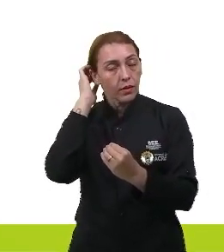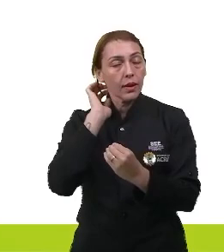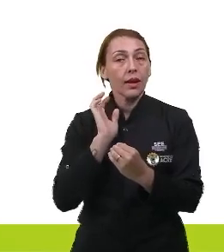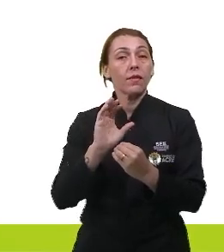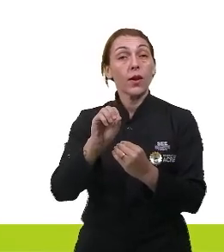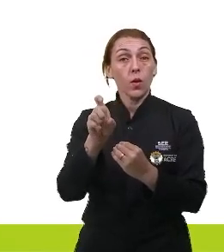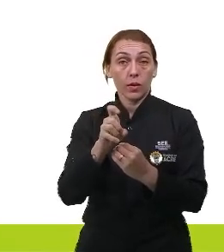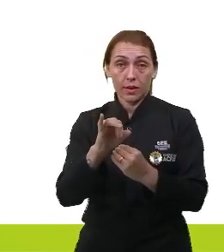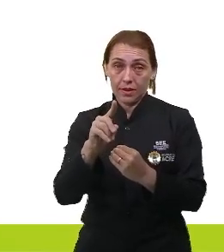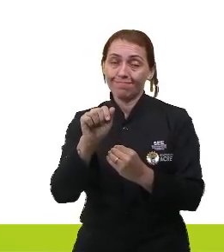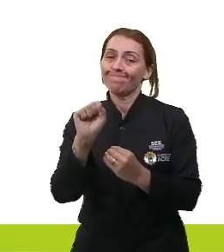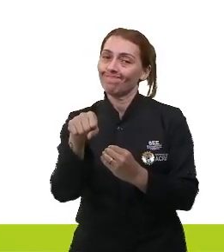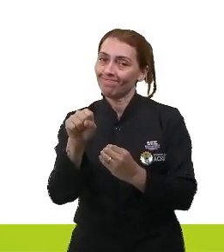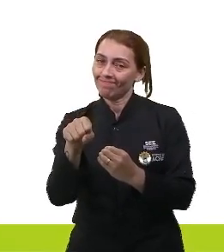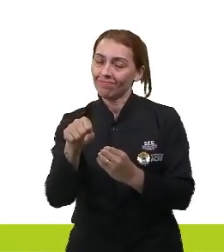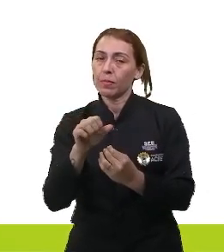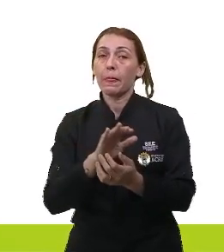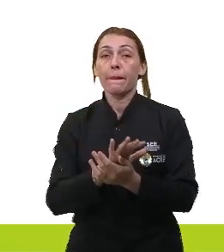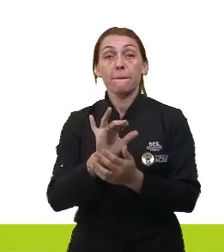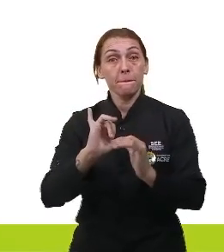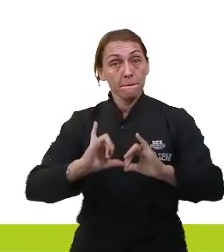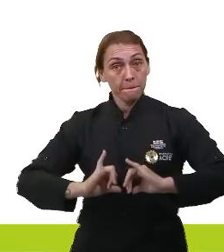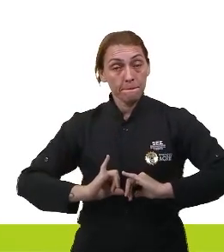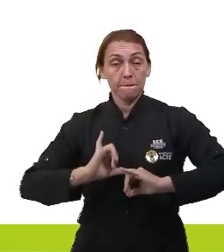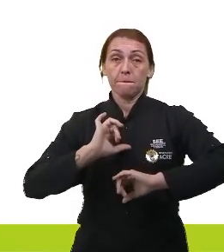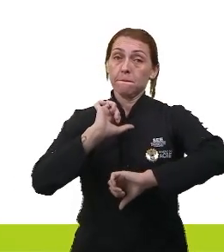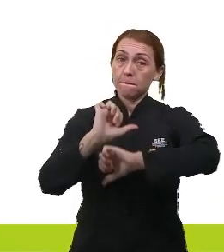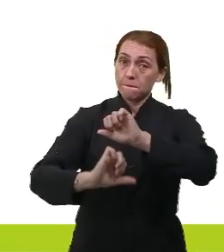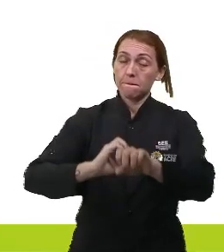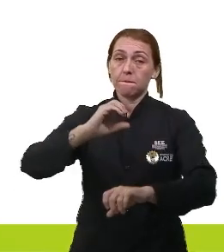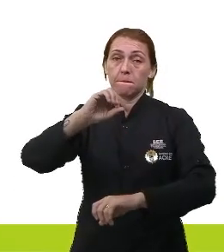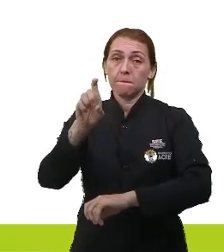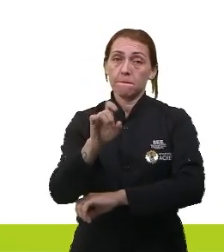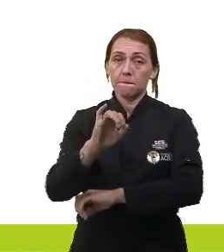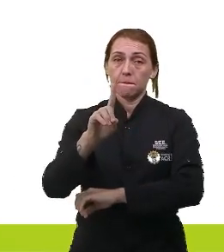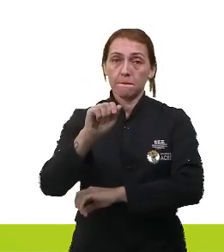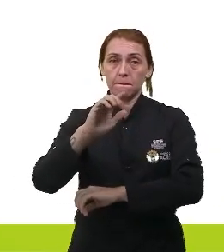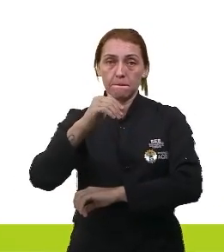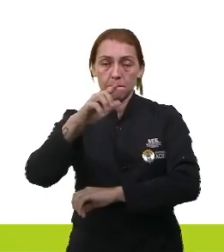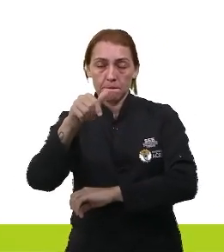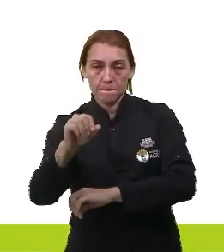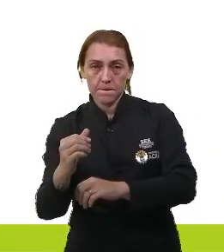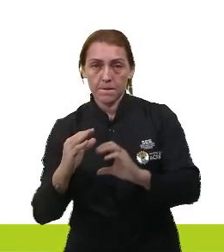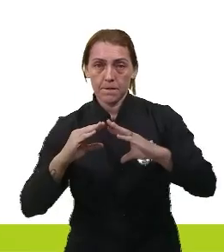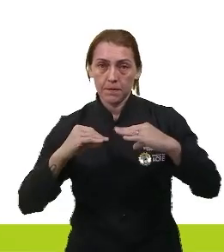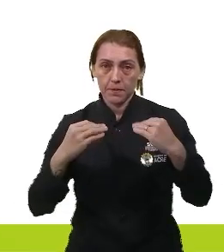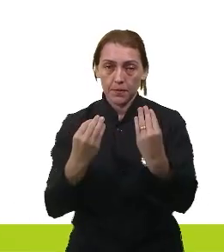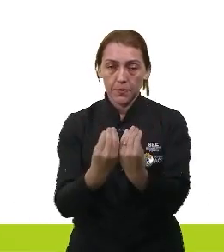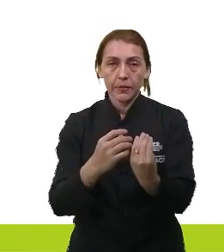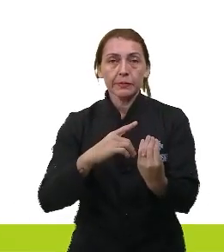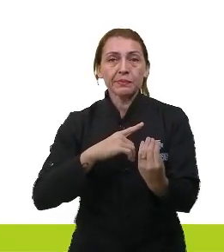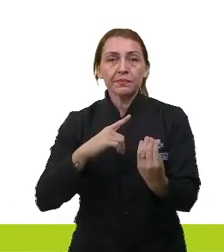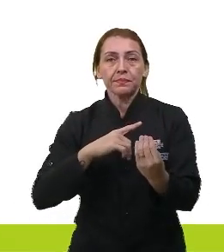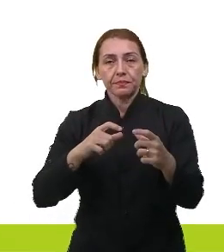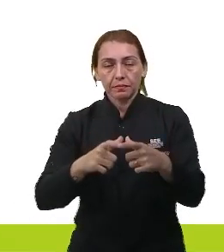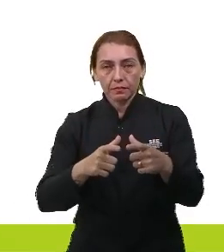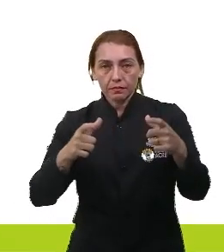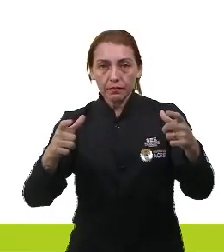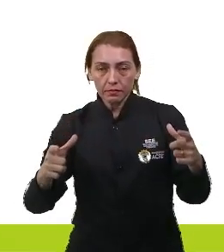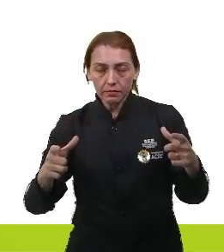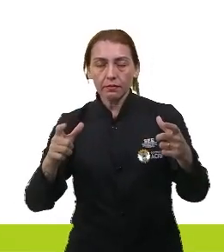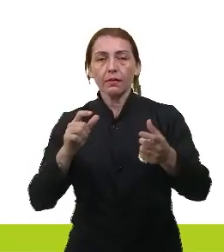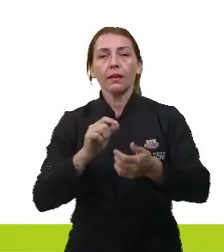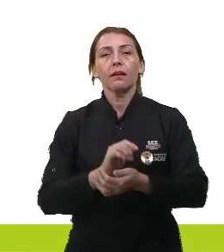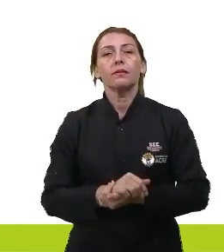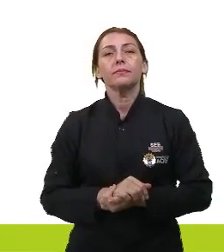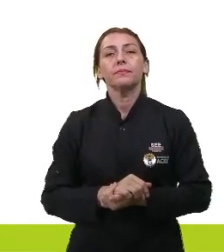oxidar. Ela sofre uma oxidação. Se a substância tem o maior potencial,